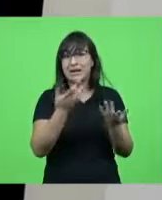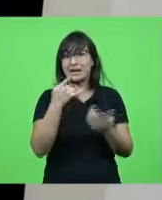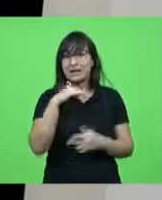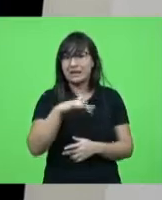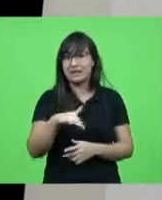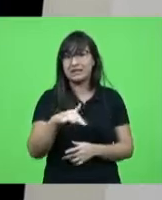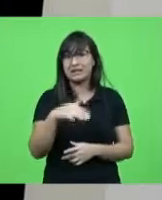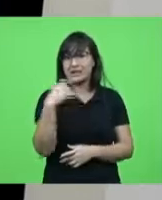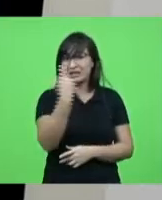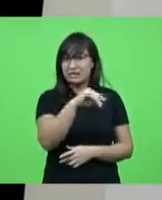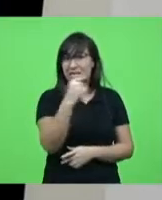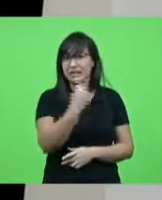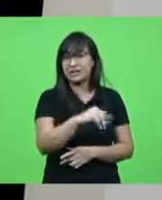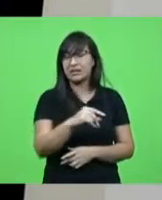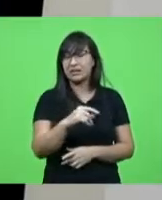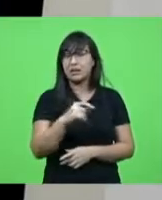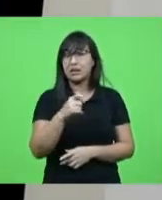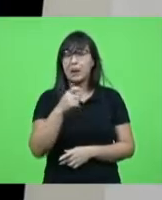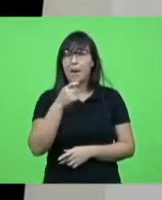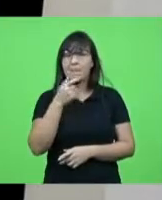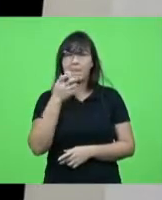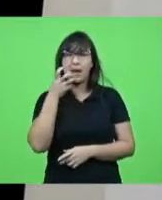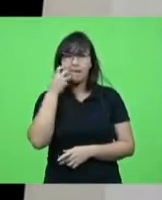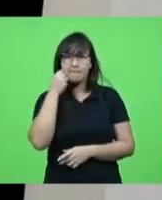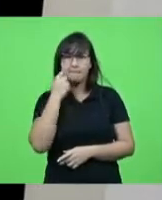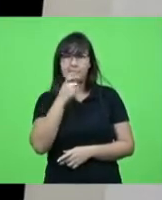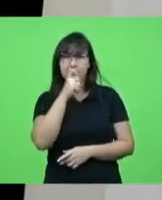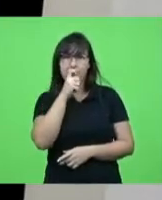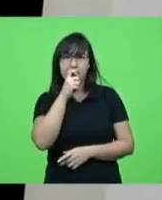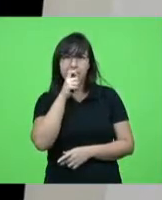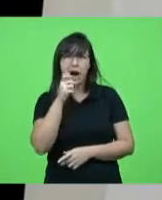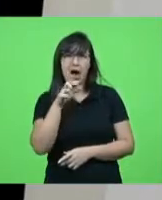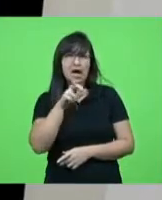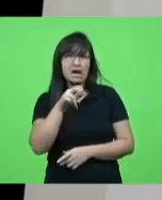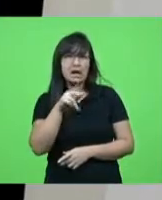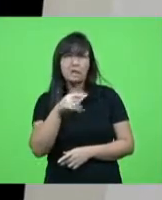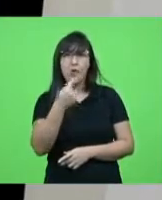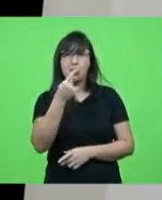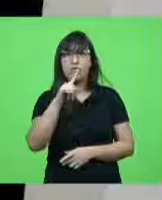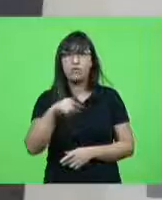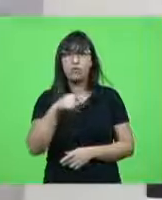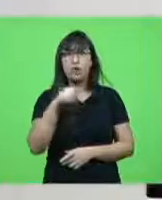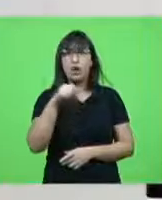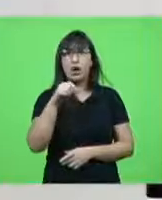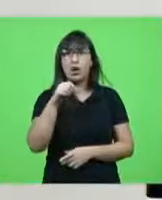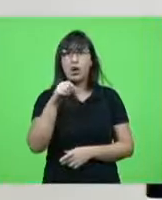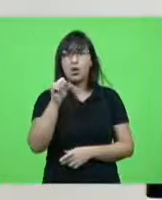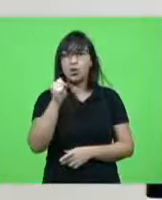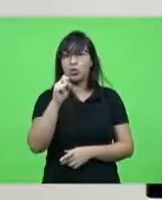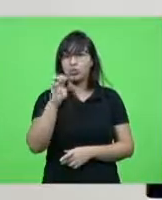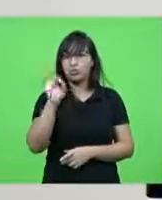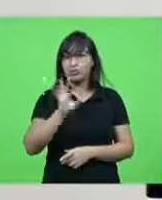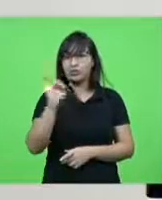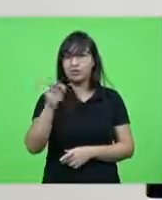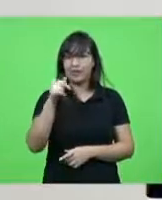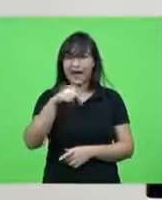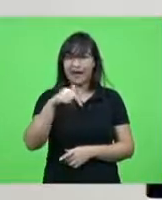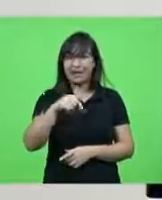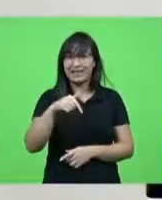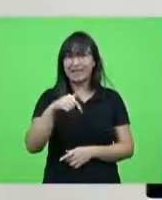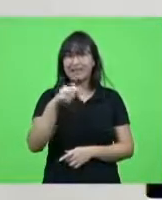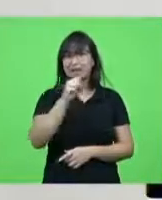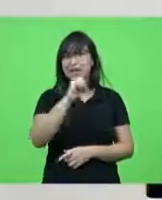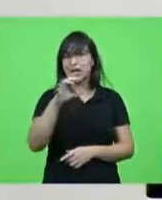o padrasto 4% irmão 1,2% são dados aqui de Santa Catarina dados que nunca foram